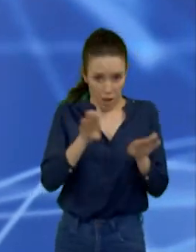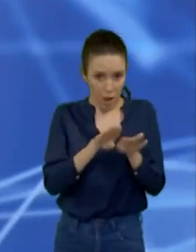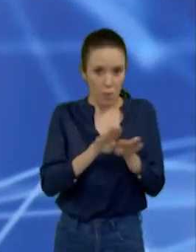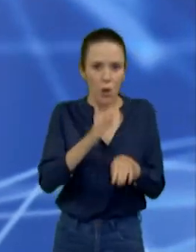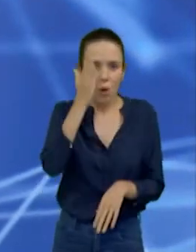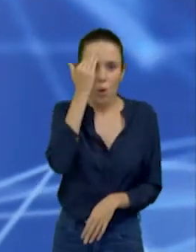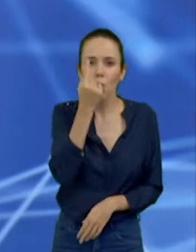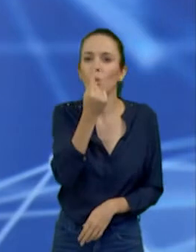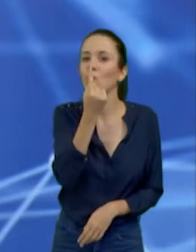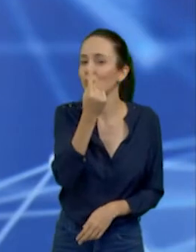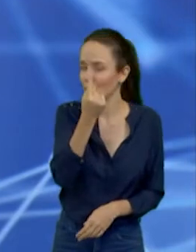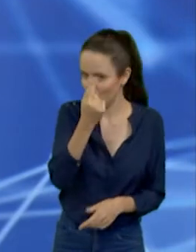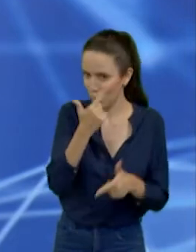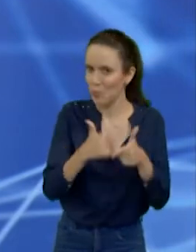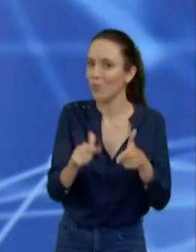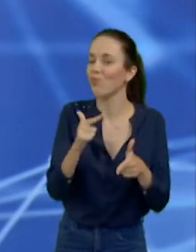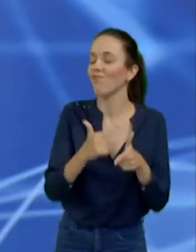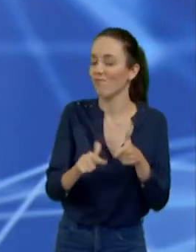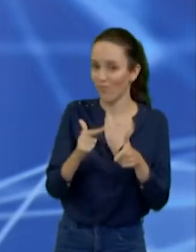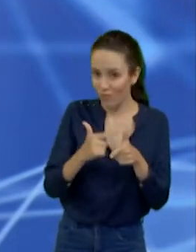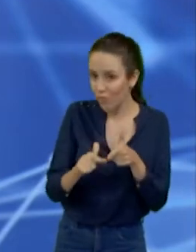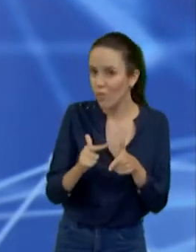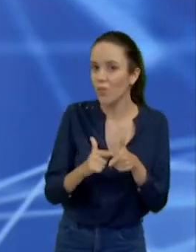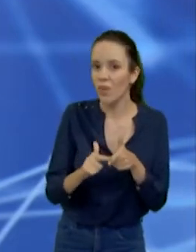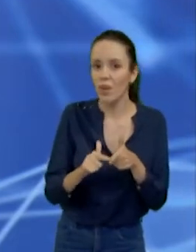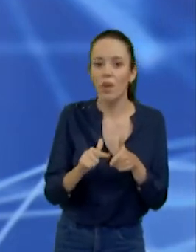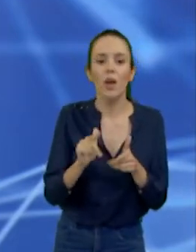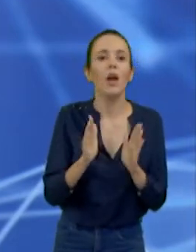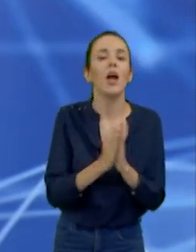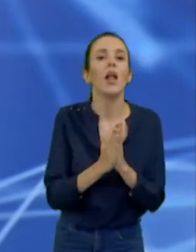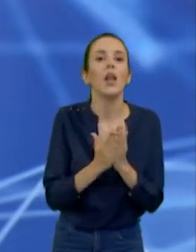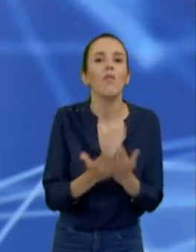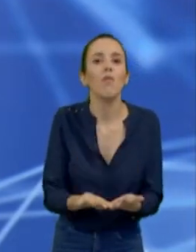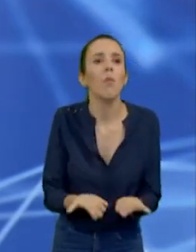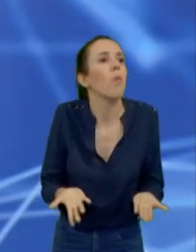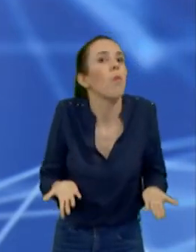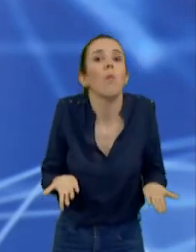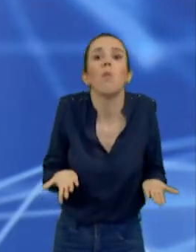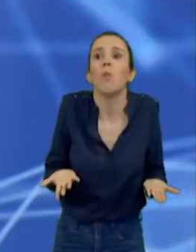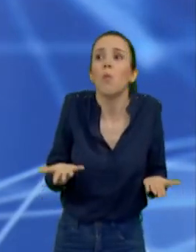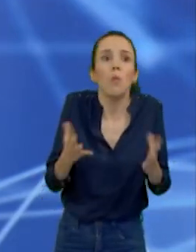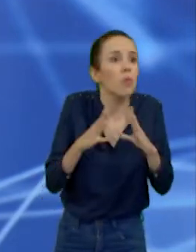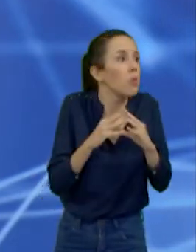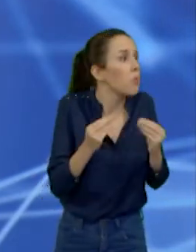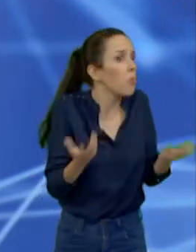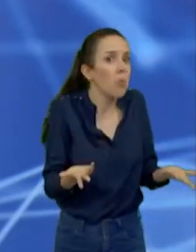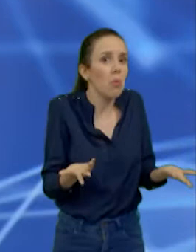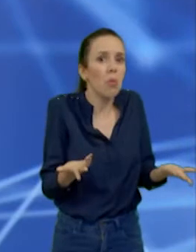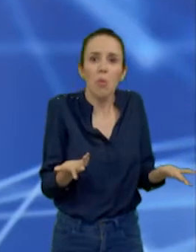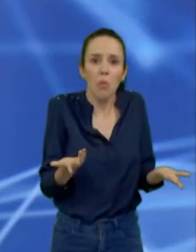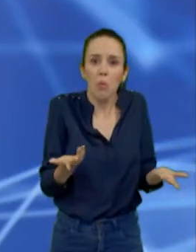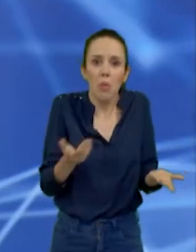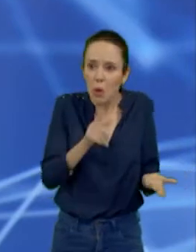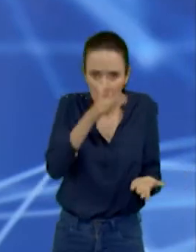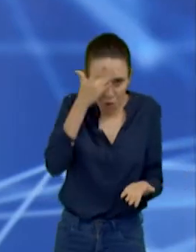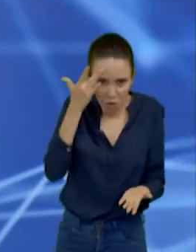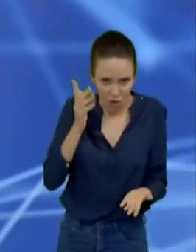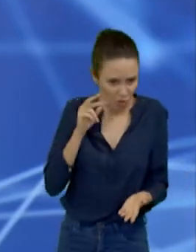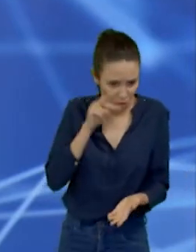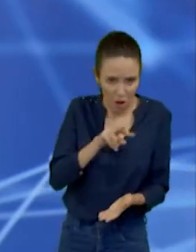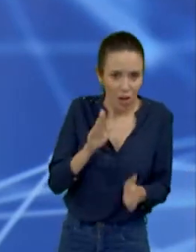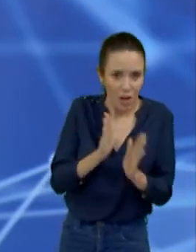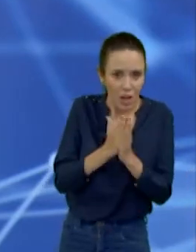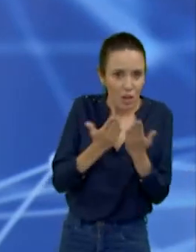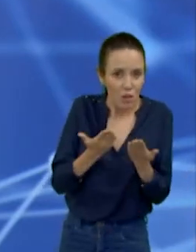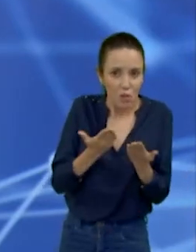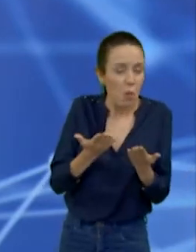professor, há de se procurar onde estão esses livros, que é essa quantidade, parece que não chegou, né, como